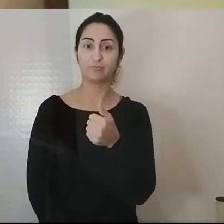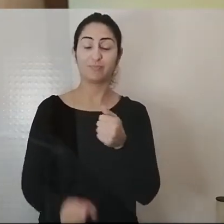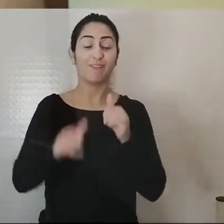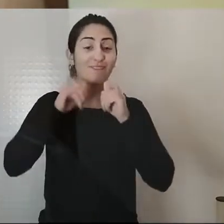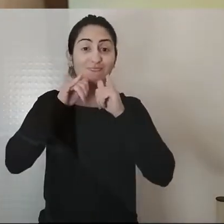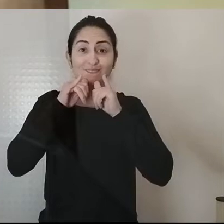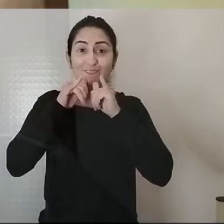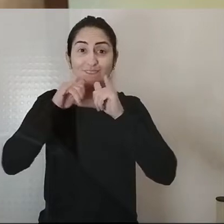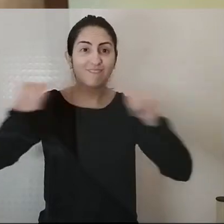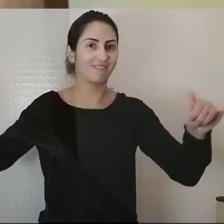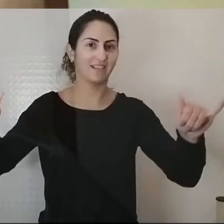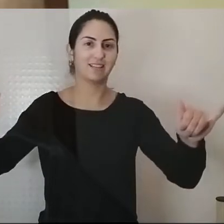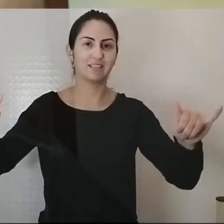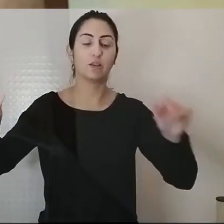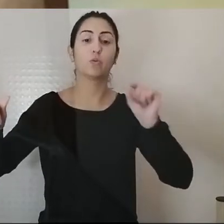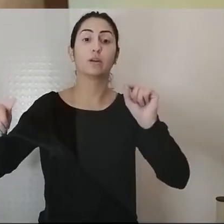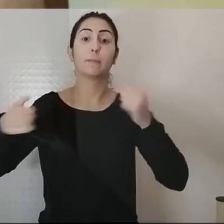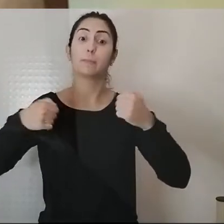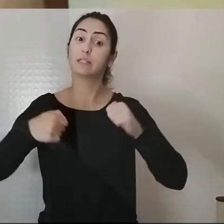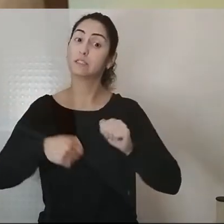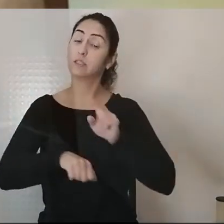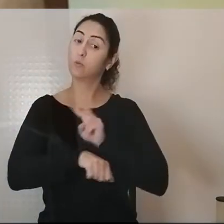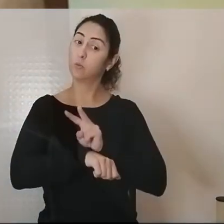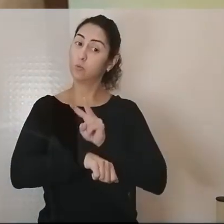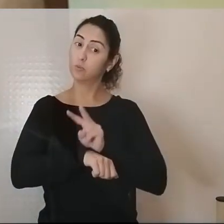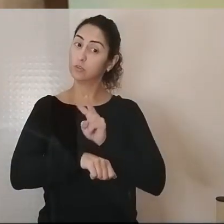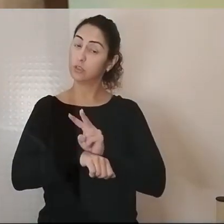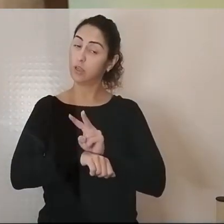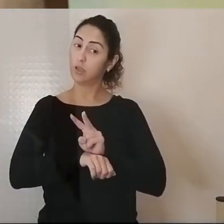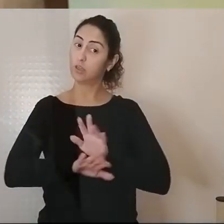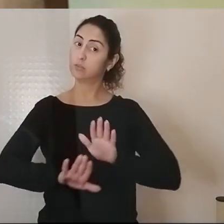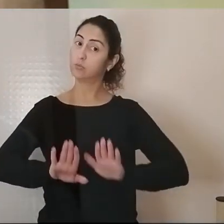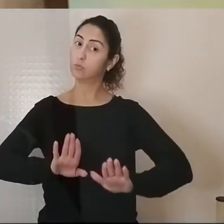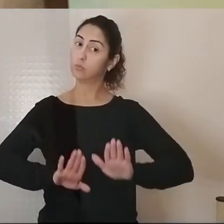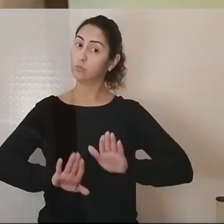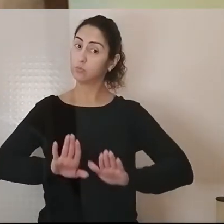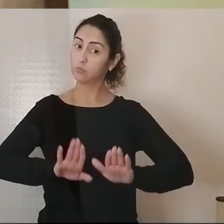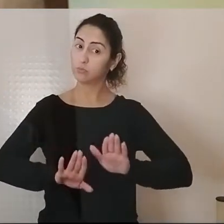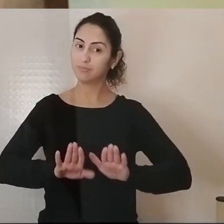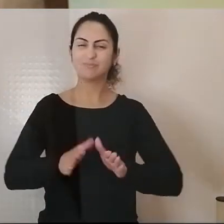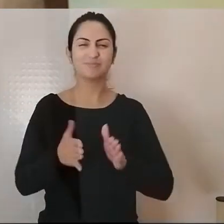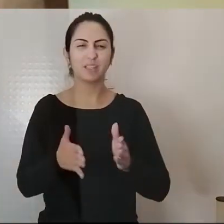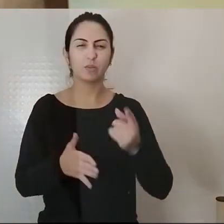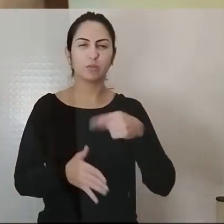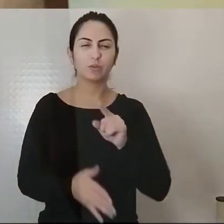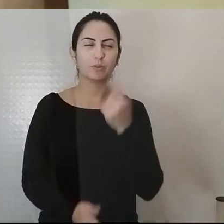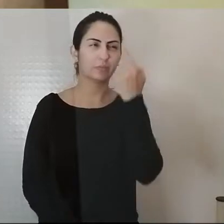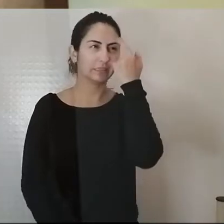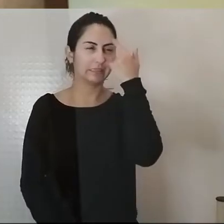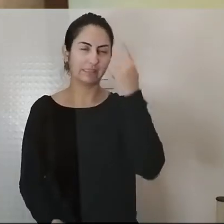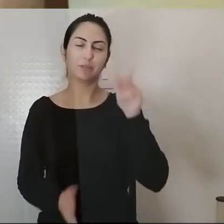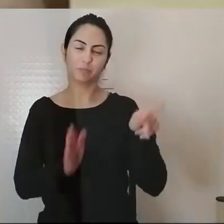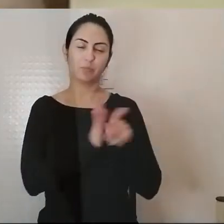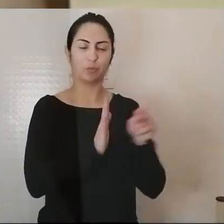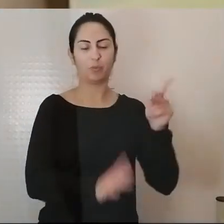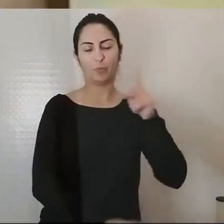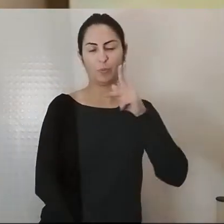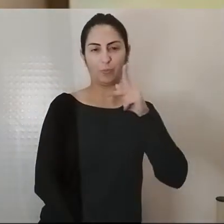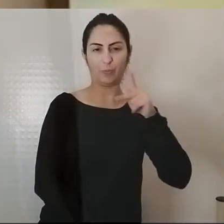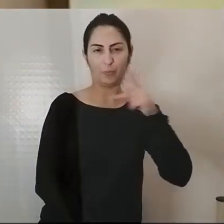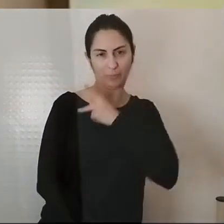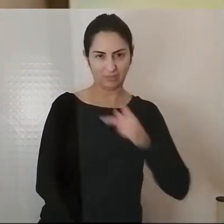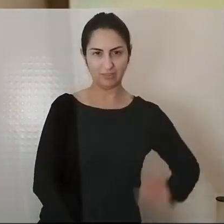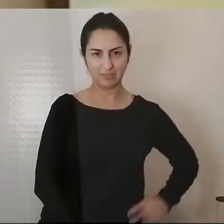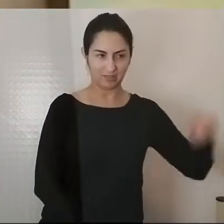se ter cautela na sustentação da teoria de conspiração. Aqui está evidente que no discurso do